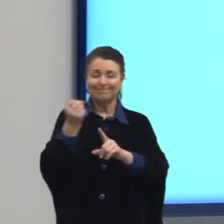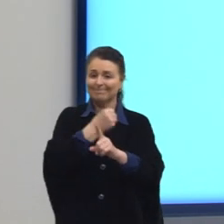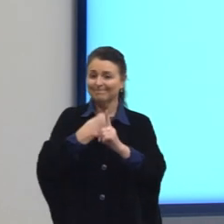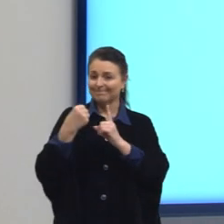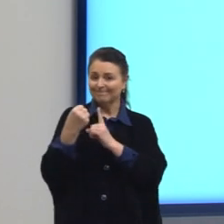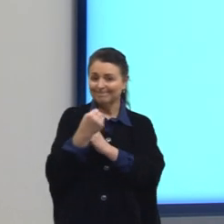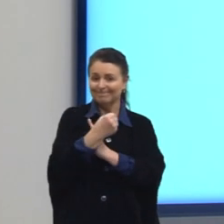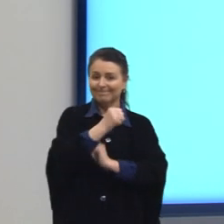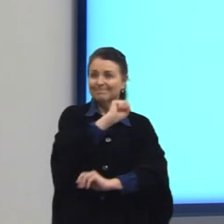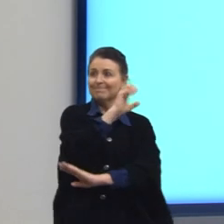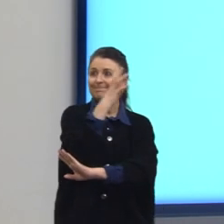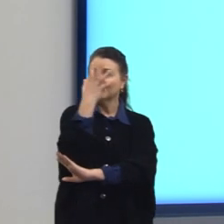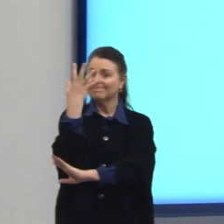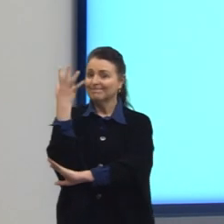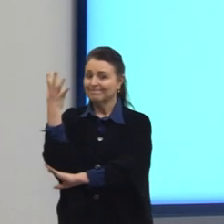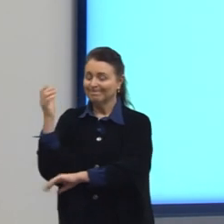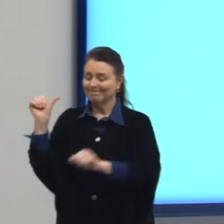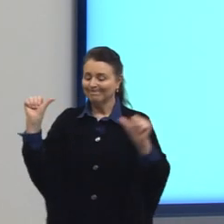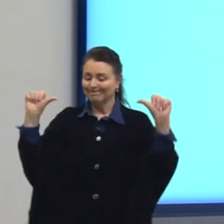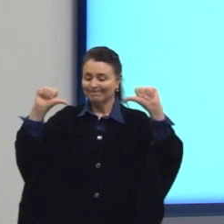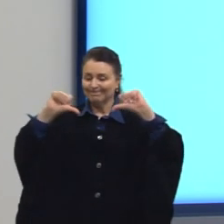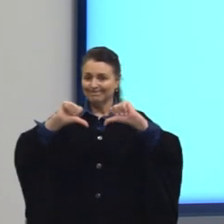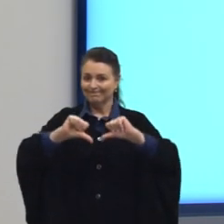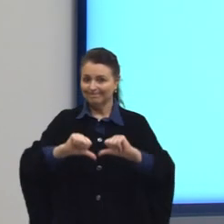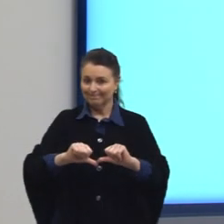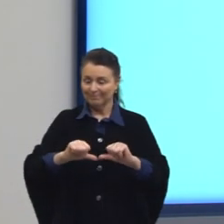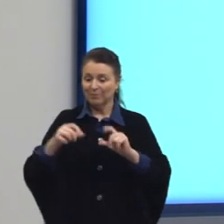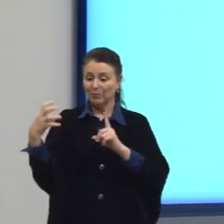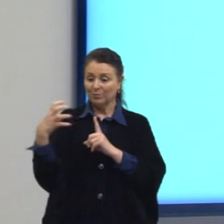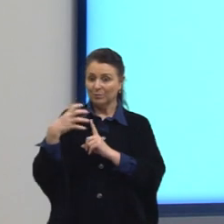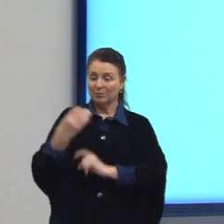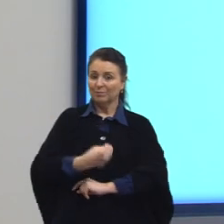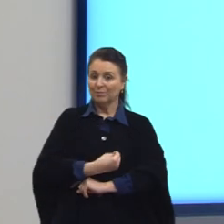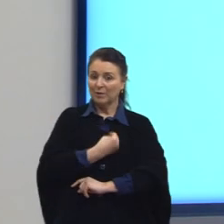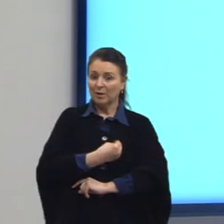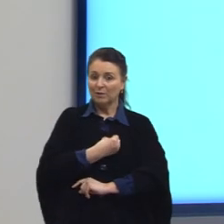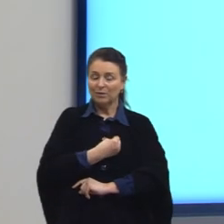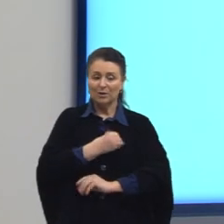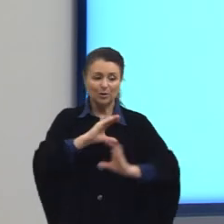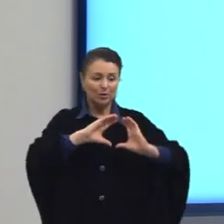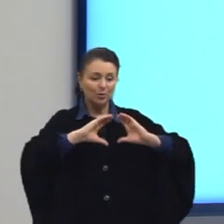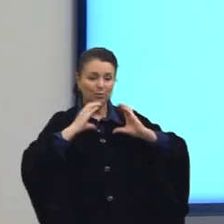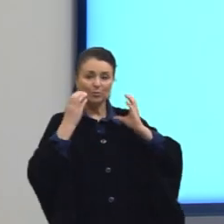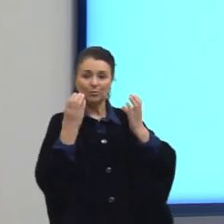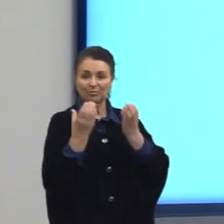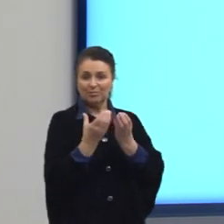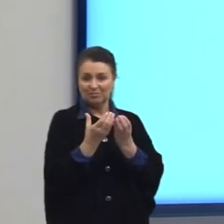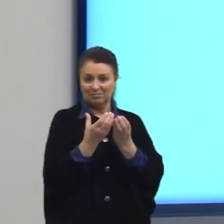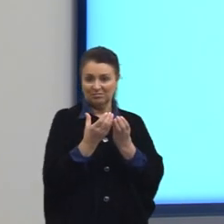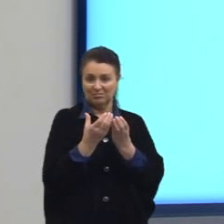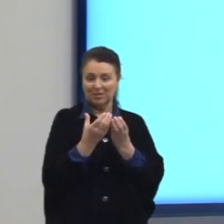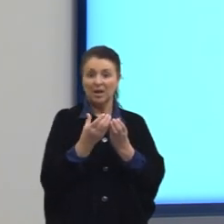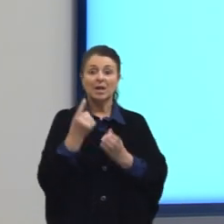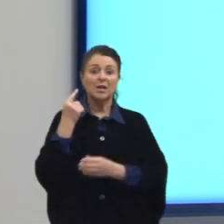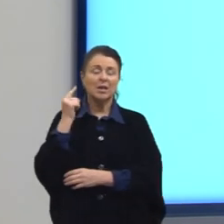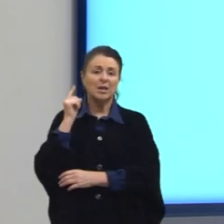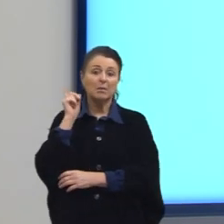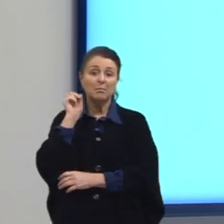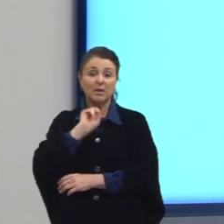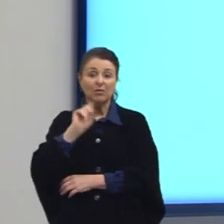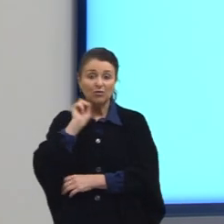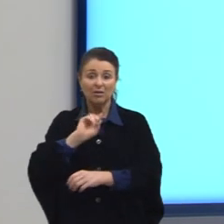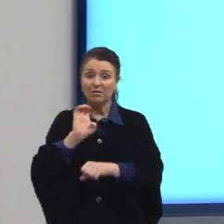ambientais. Vários prejuízos. Afetando, então, a vida de várias comunidades aqui, ó. Desde Minas Gerais